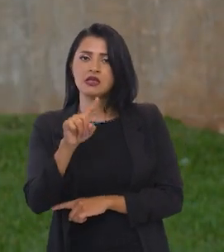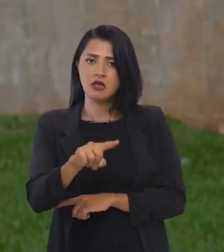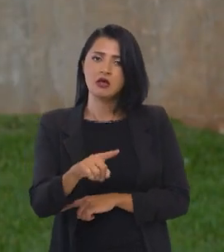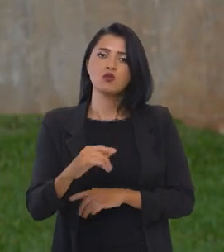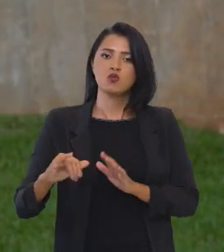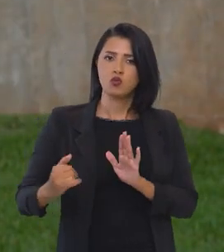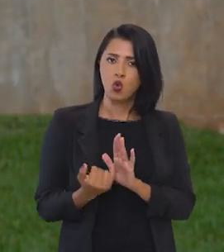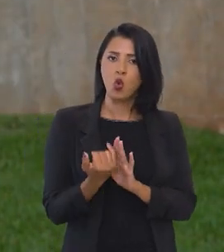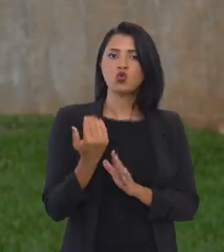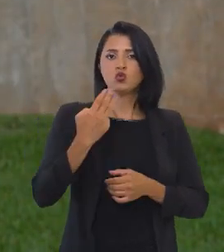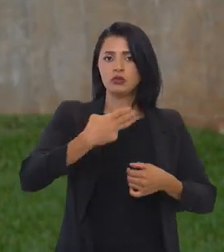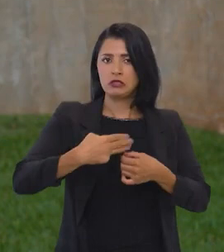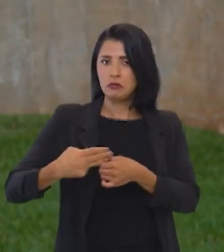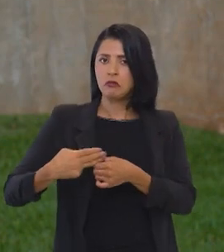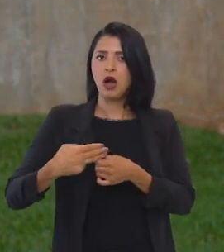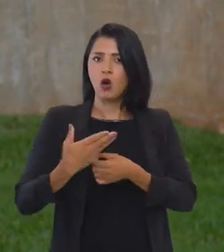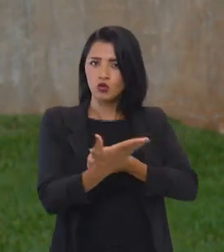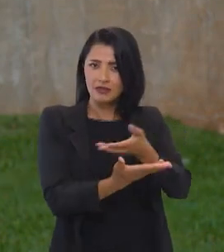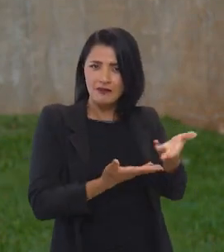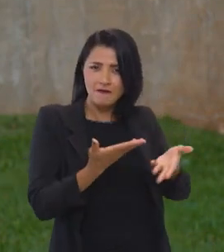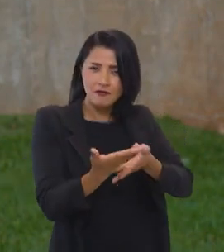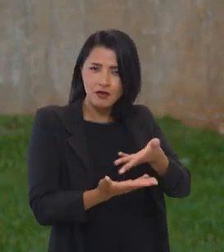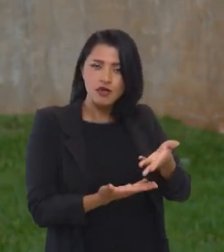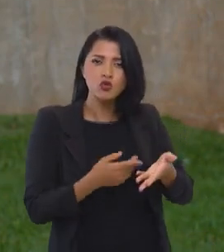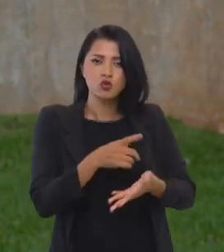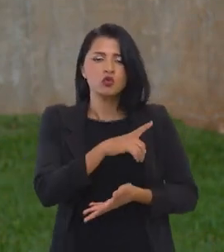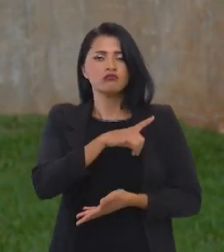que é o Imposto Municipal sobre Serviços,